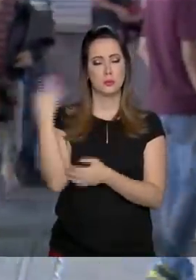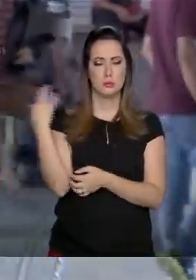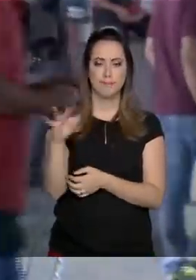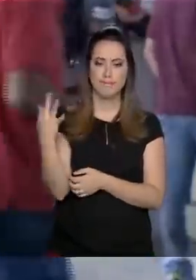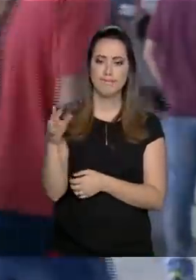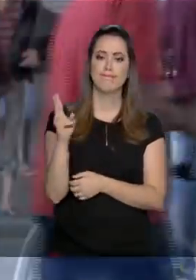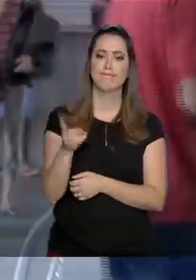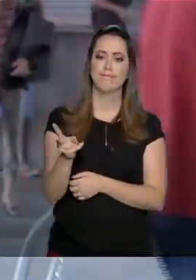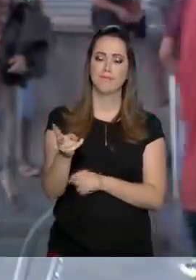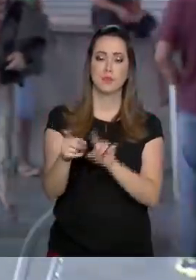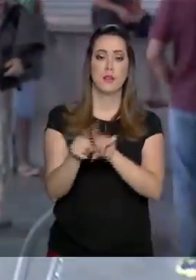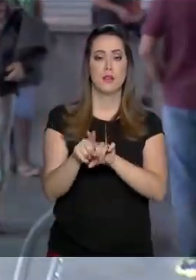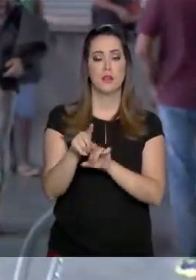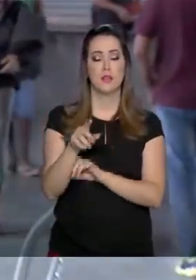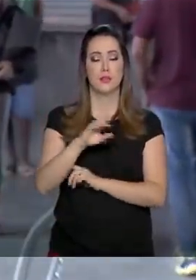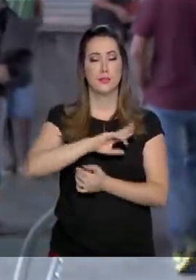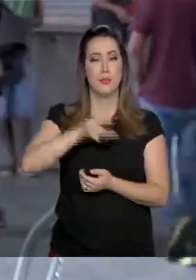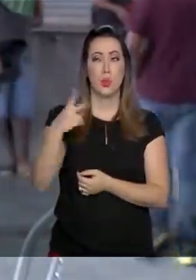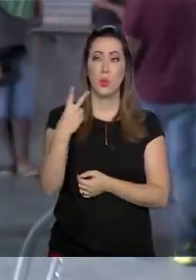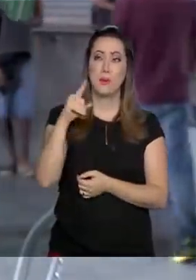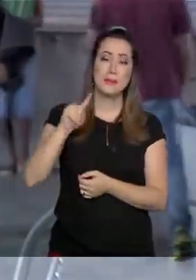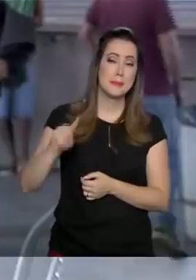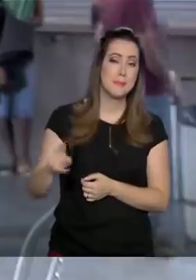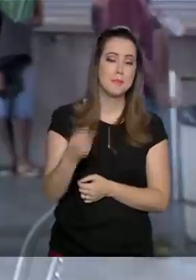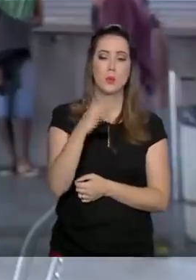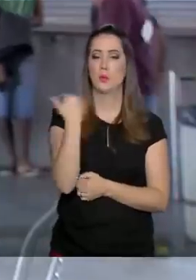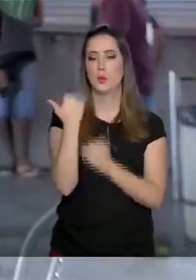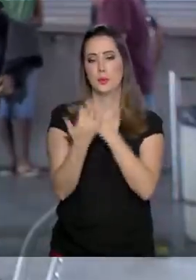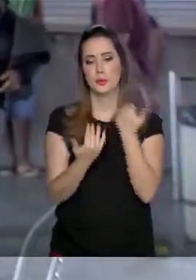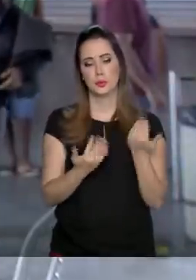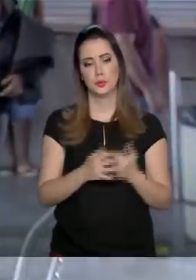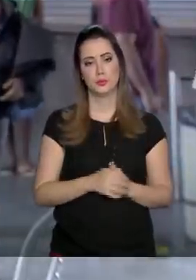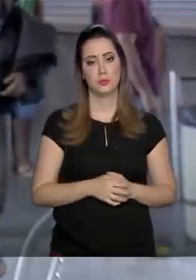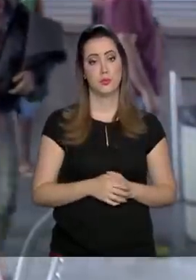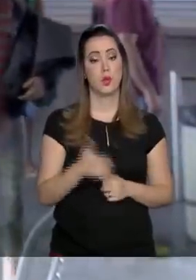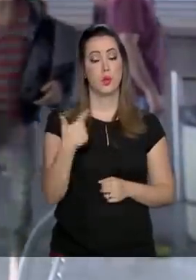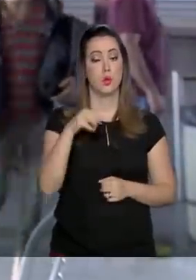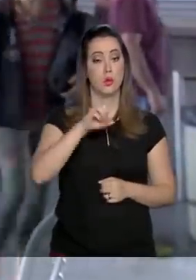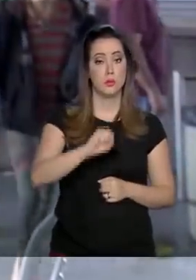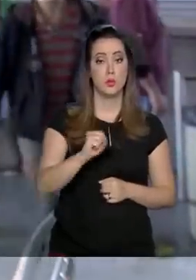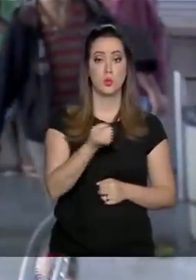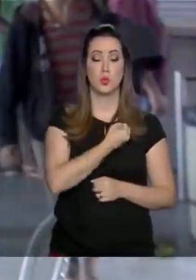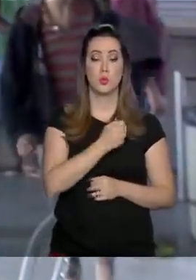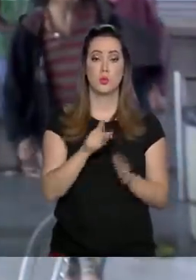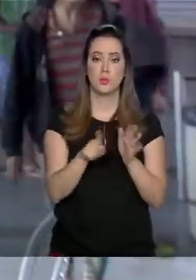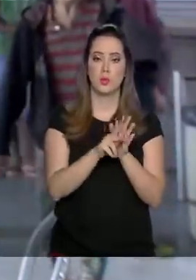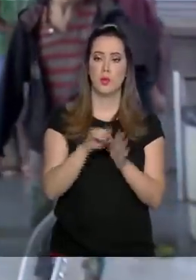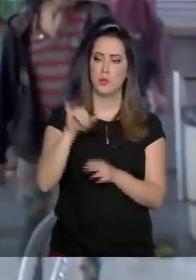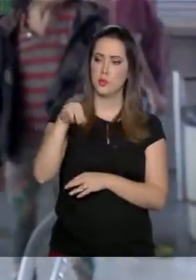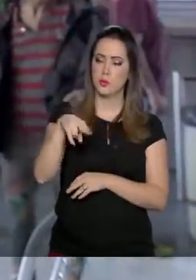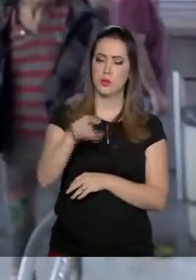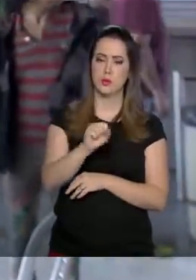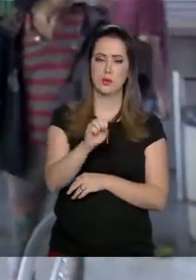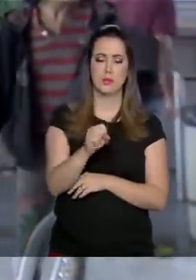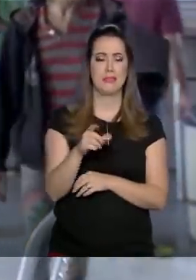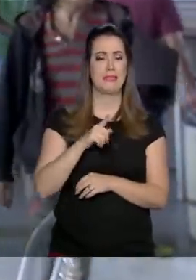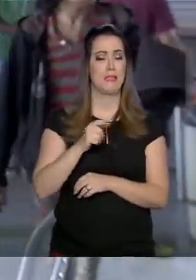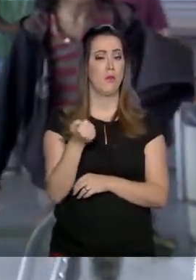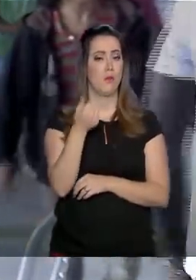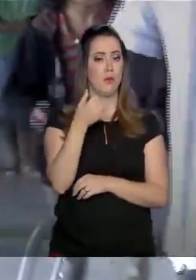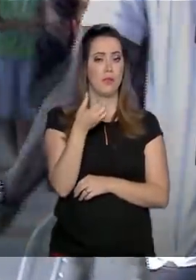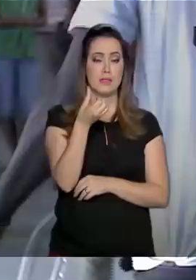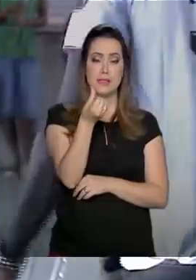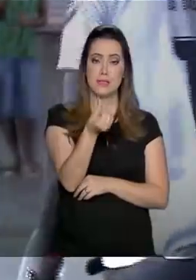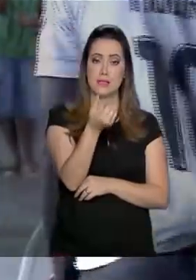Em 2018, de acordo com números preliminares do INSS, foram registrados no país quase 467 mil